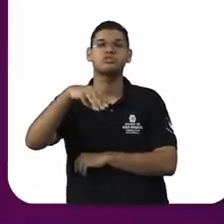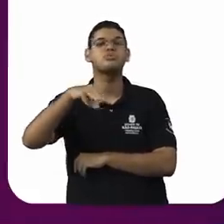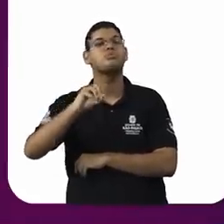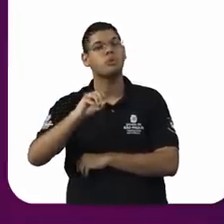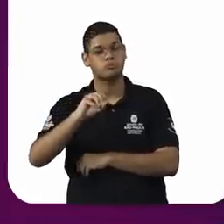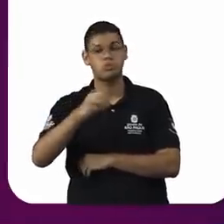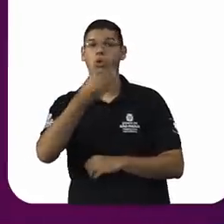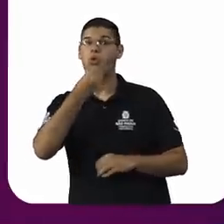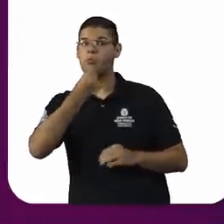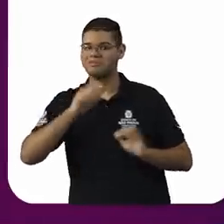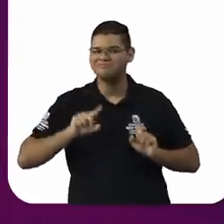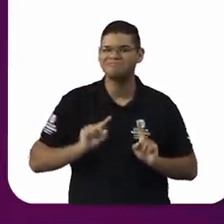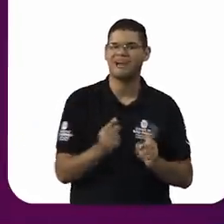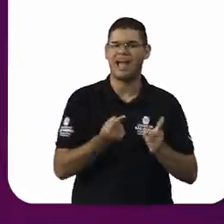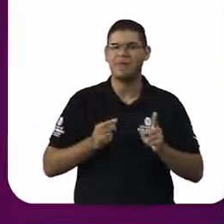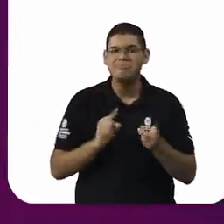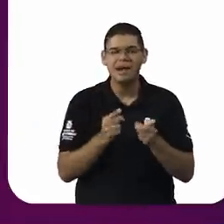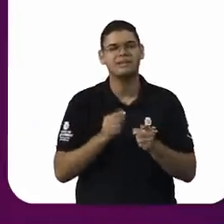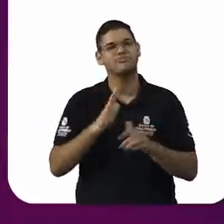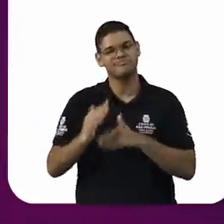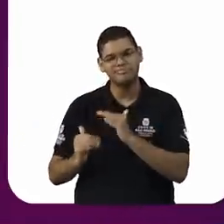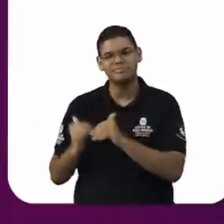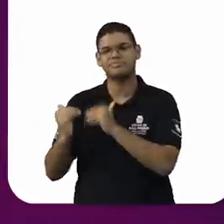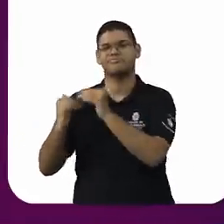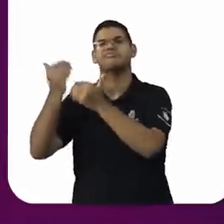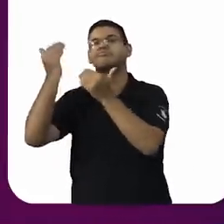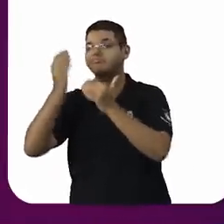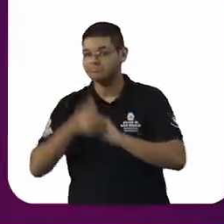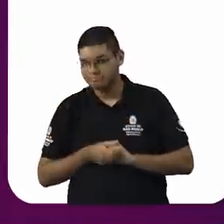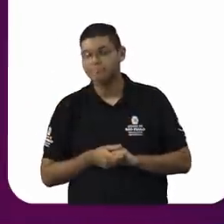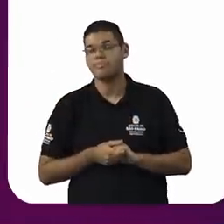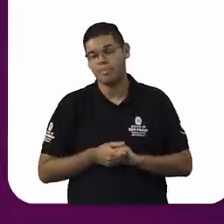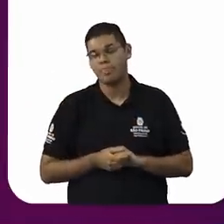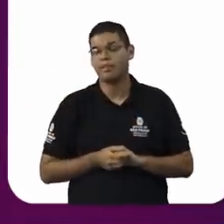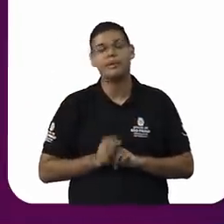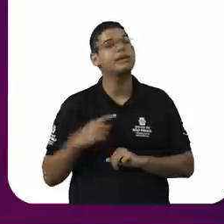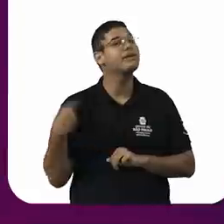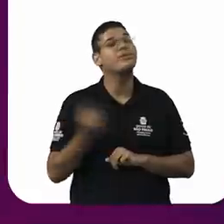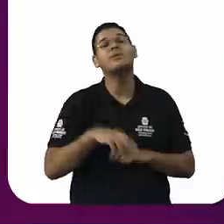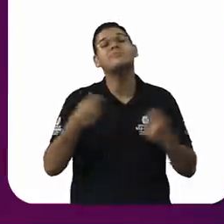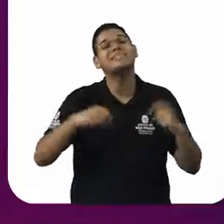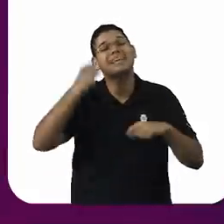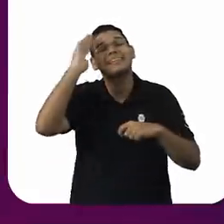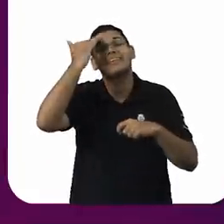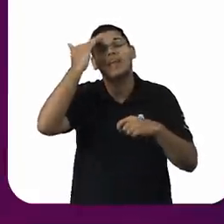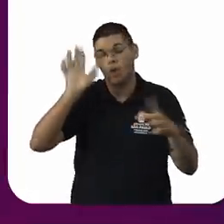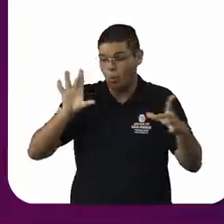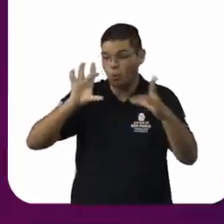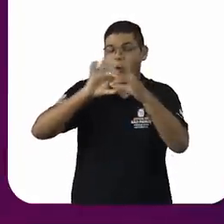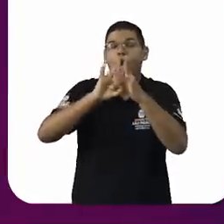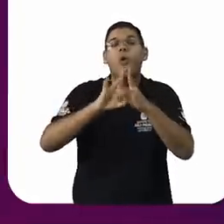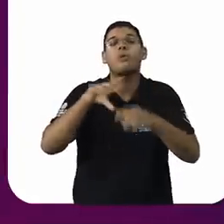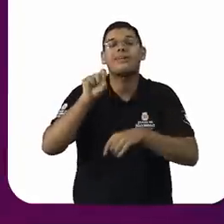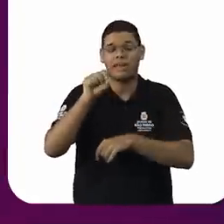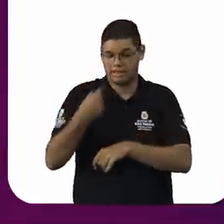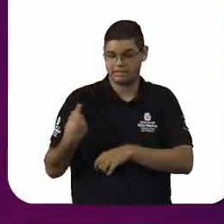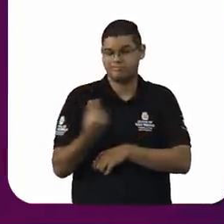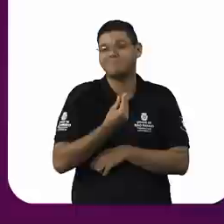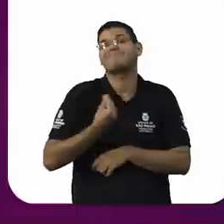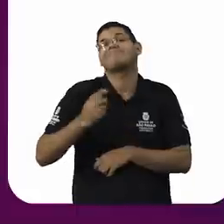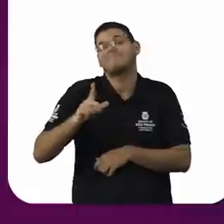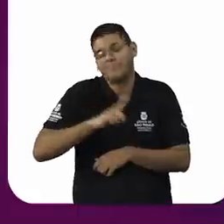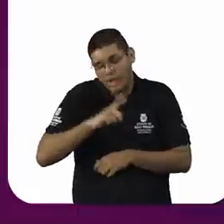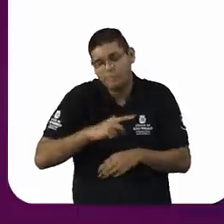E a gente precisa entender que esse caldo cultural, ele existe no nosso país e vem de